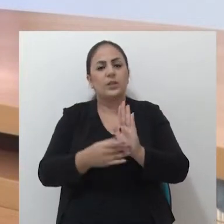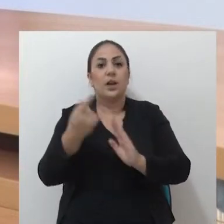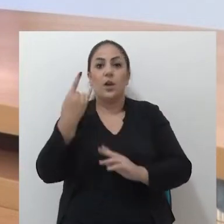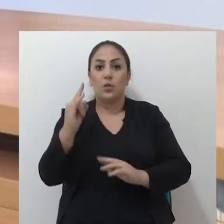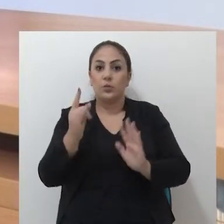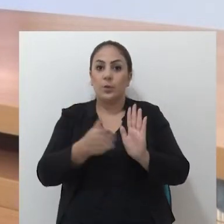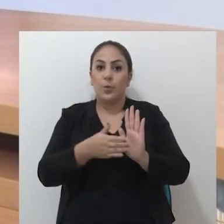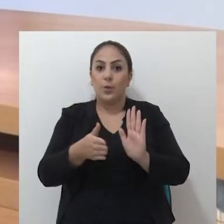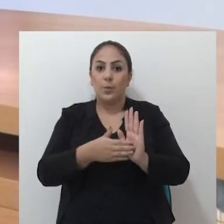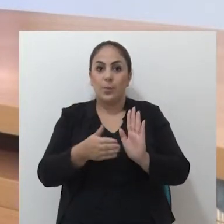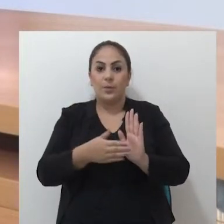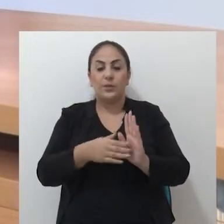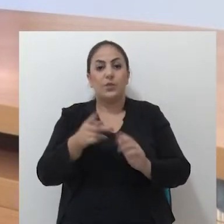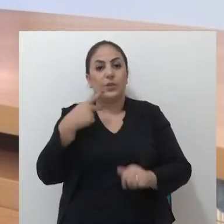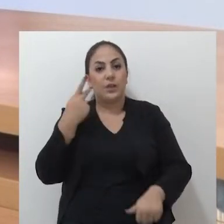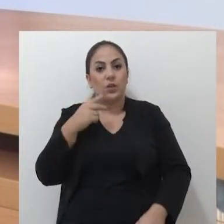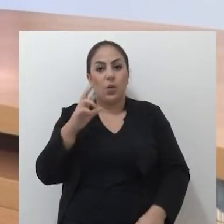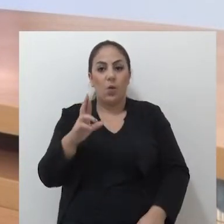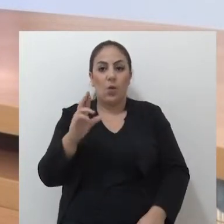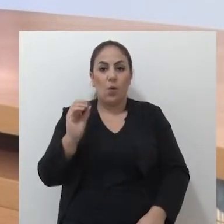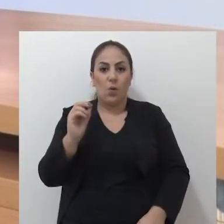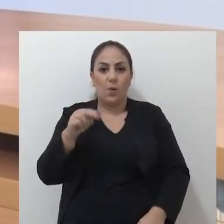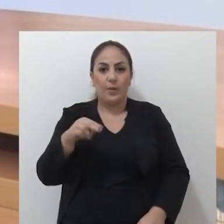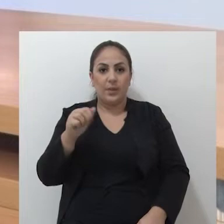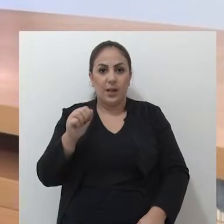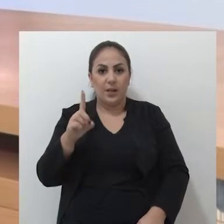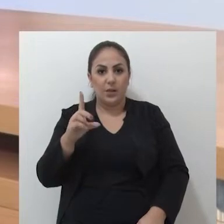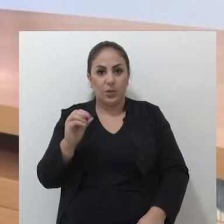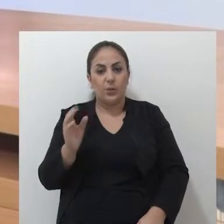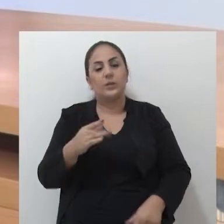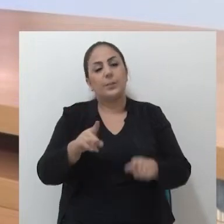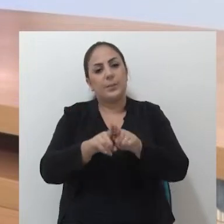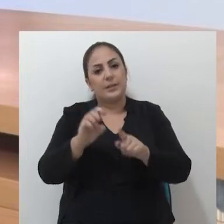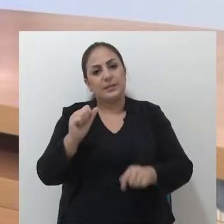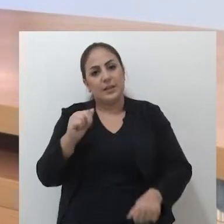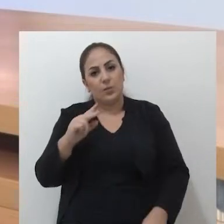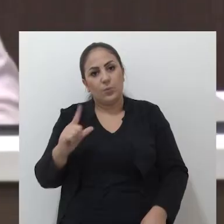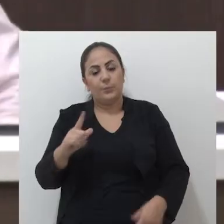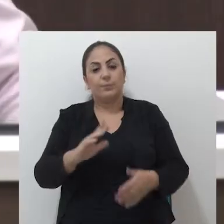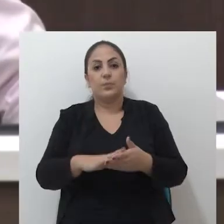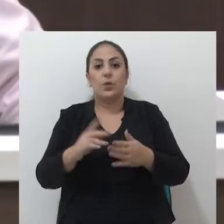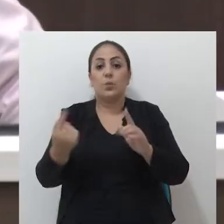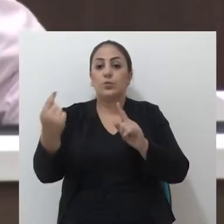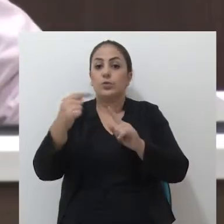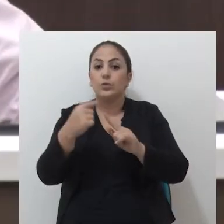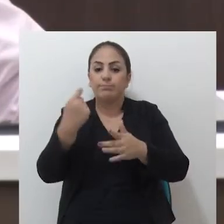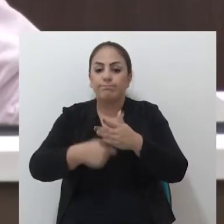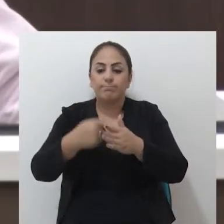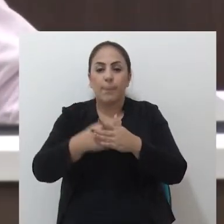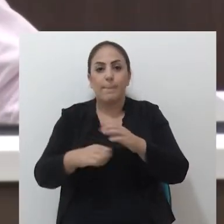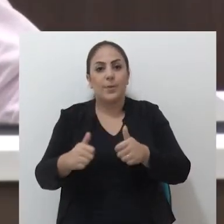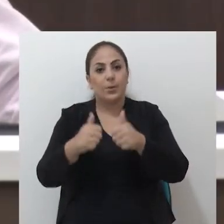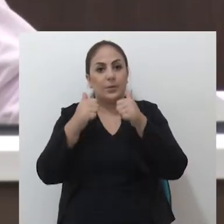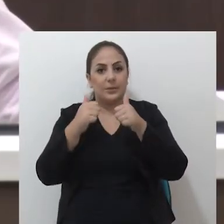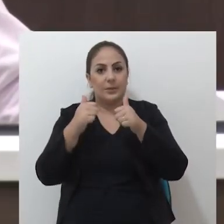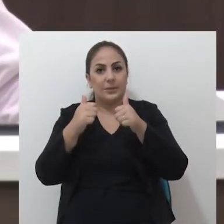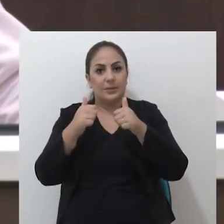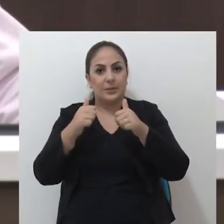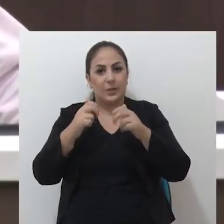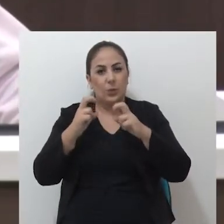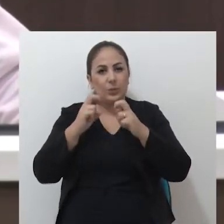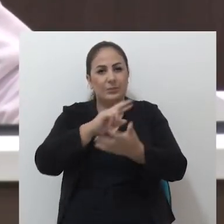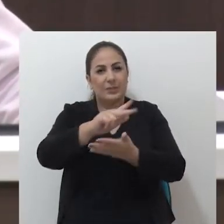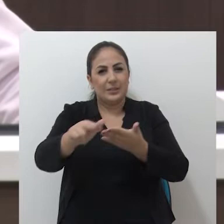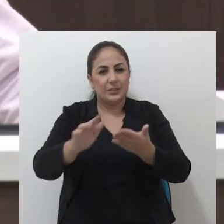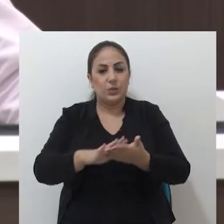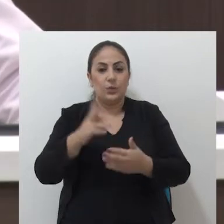o conteúdo das últimas proposições de Ronaldo Rosa e Saúl Spinelli. Buscando melhorias para o trânsito, o